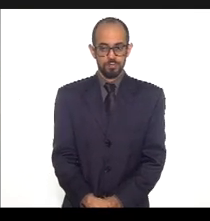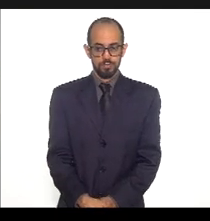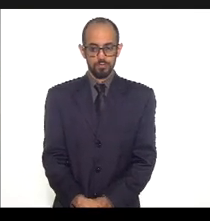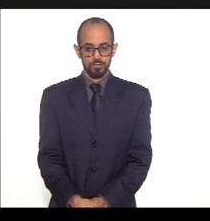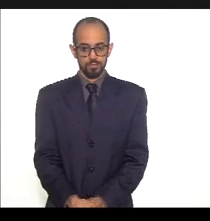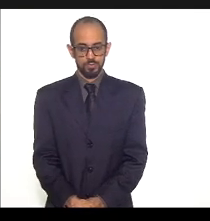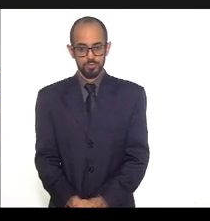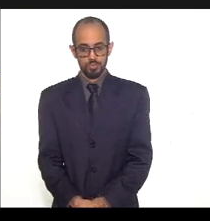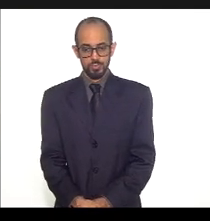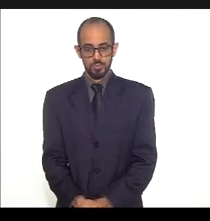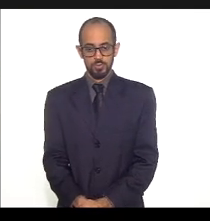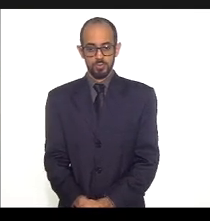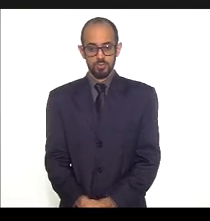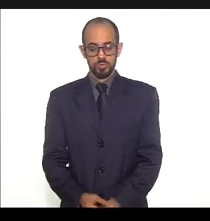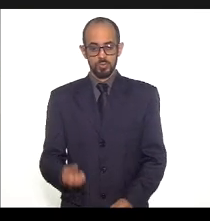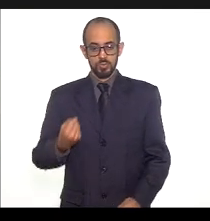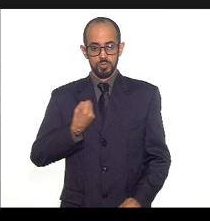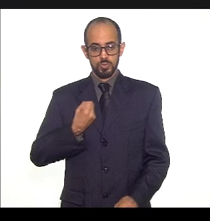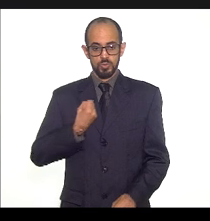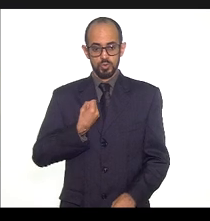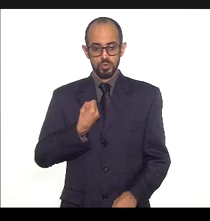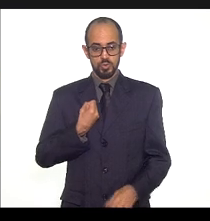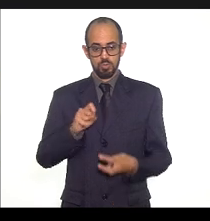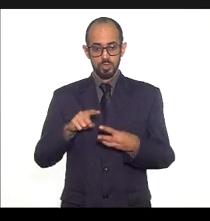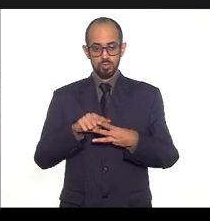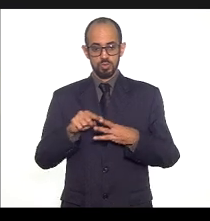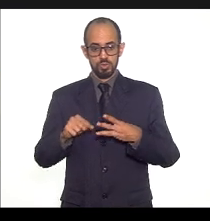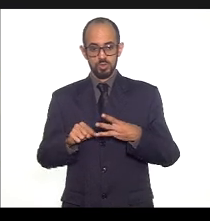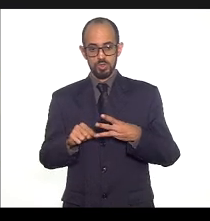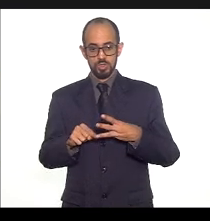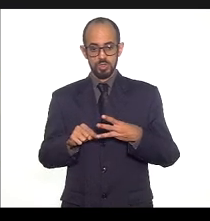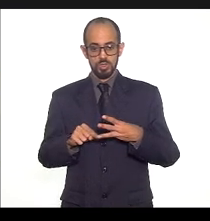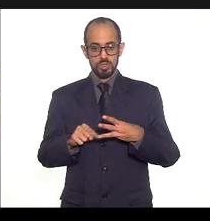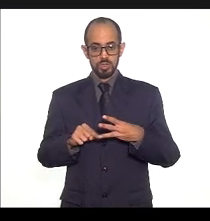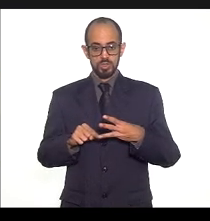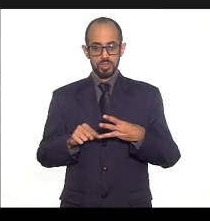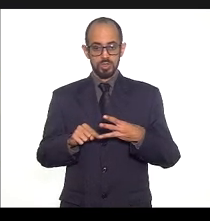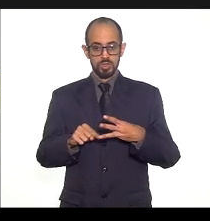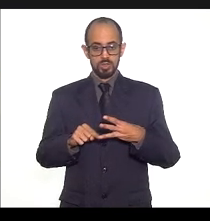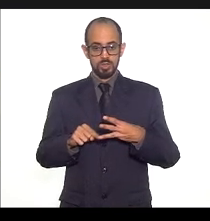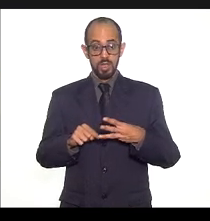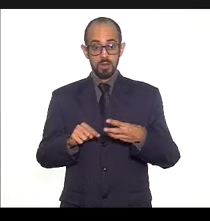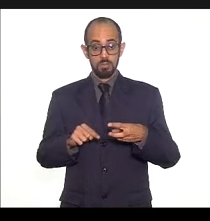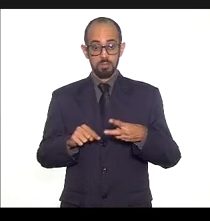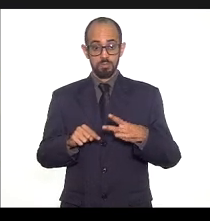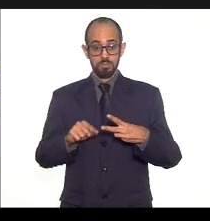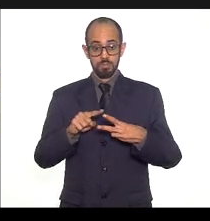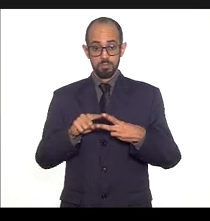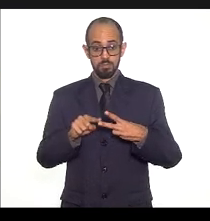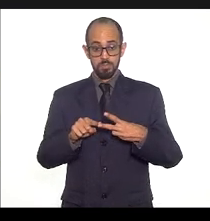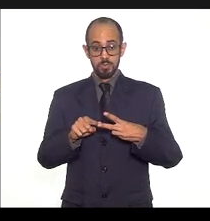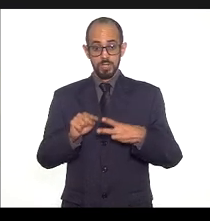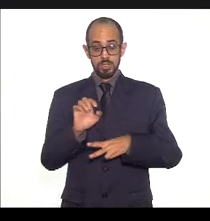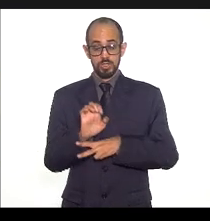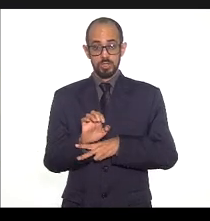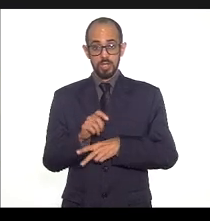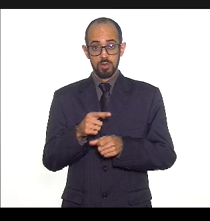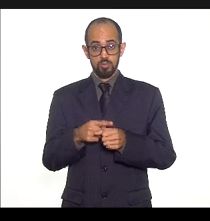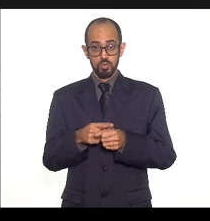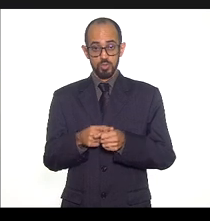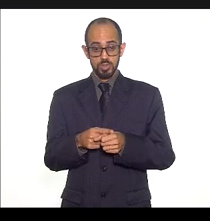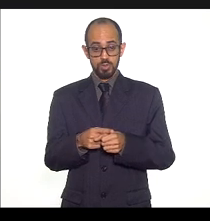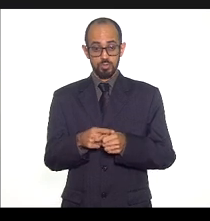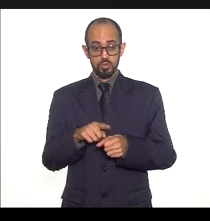indicadores de pactuação bipartite são 11 indicadores de monitoramento bipartite no estado sendo que 2 possuem